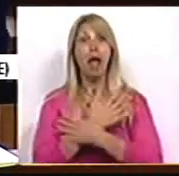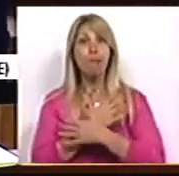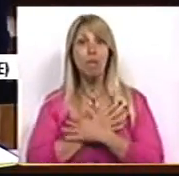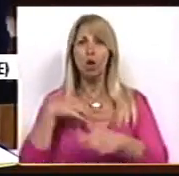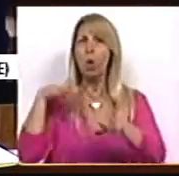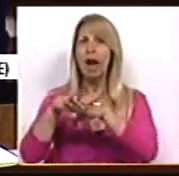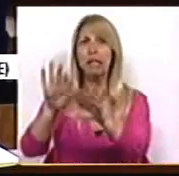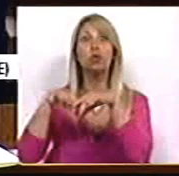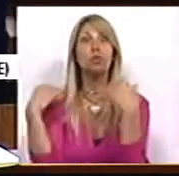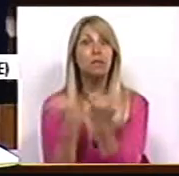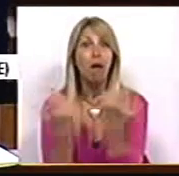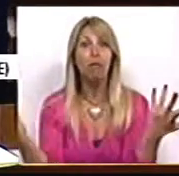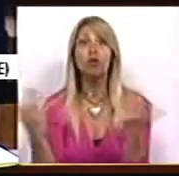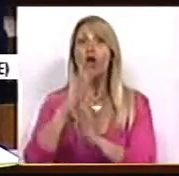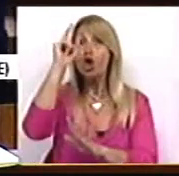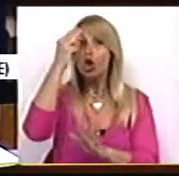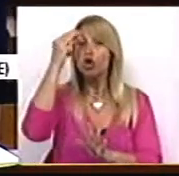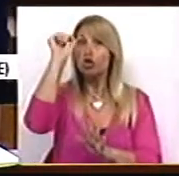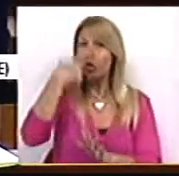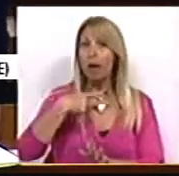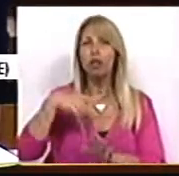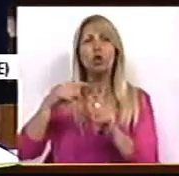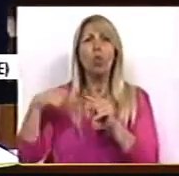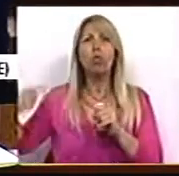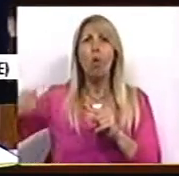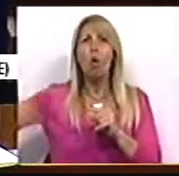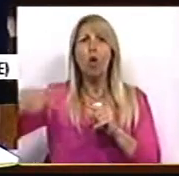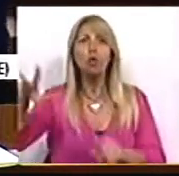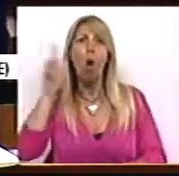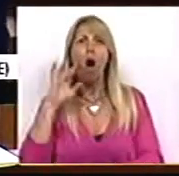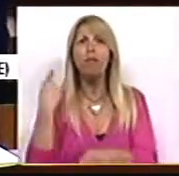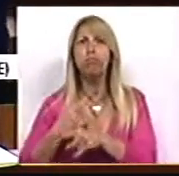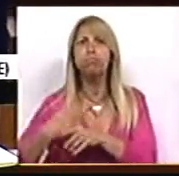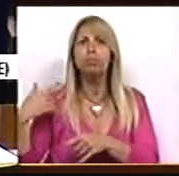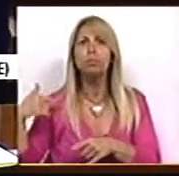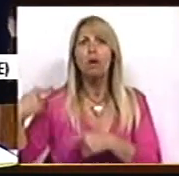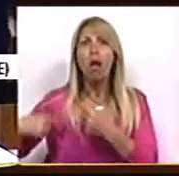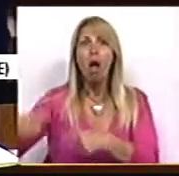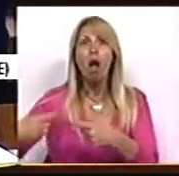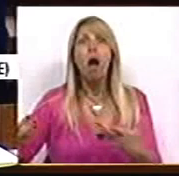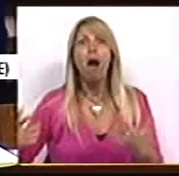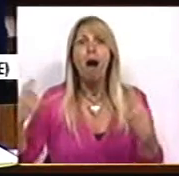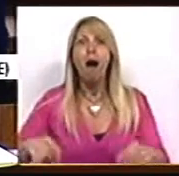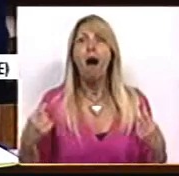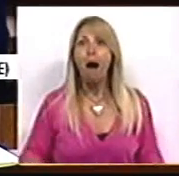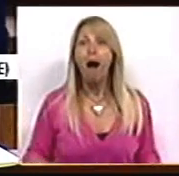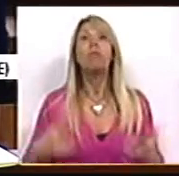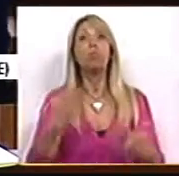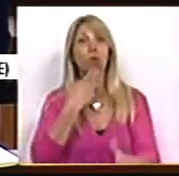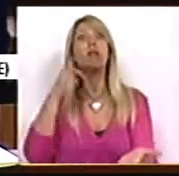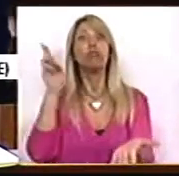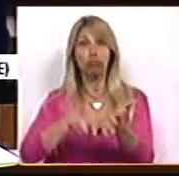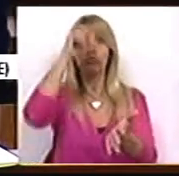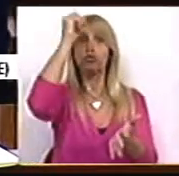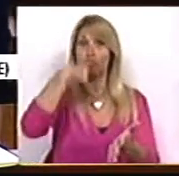fui buscá-las às histórias que conhecemos de todos os dias. E peço que as oiça, porque são relatos verídicos, de pessoas com nomes